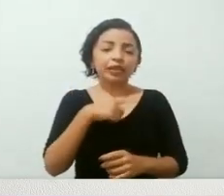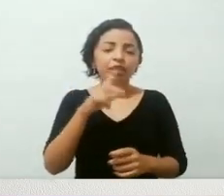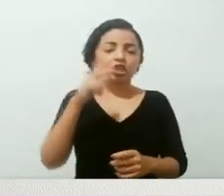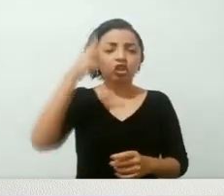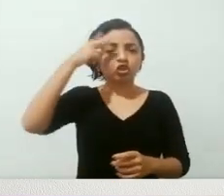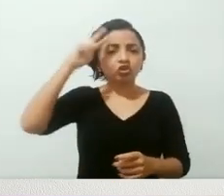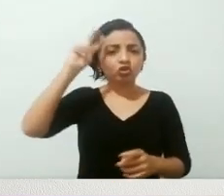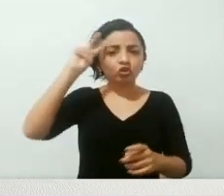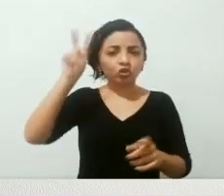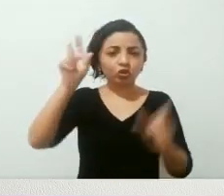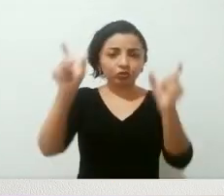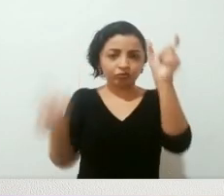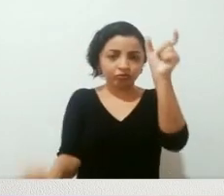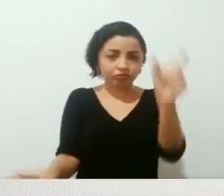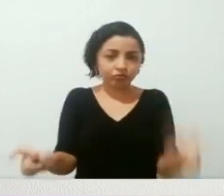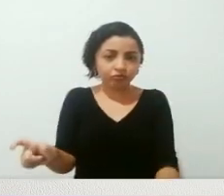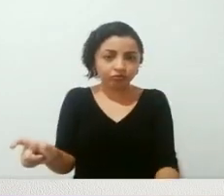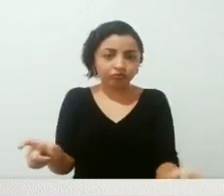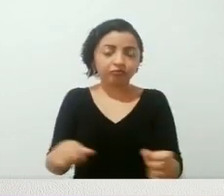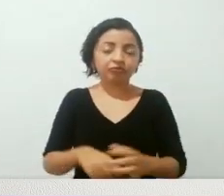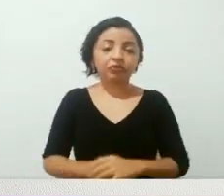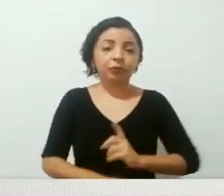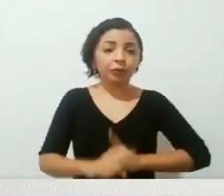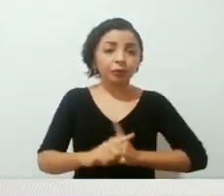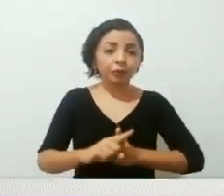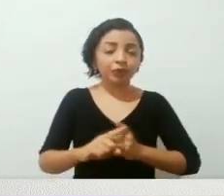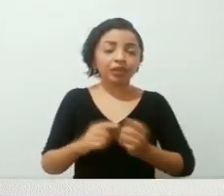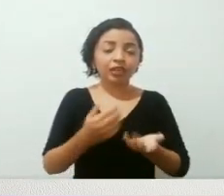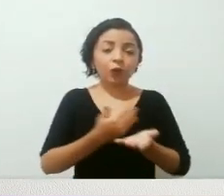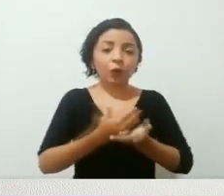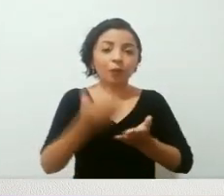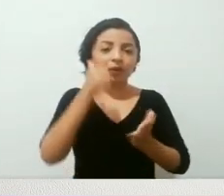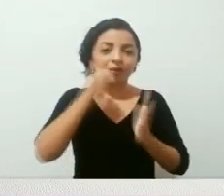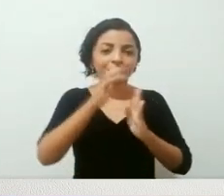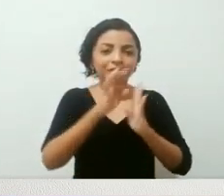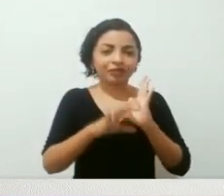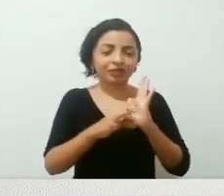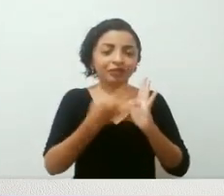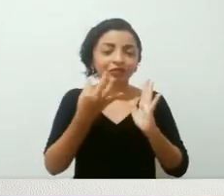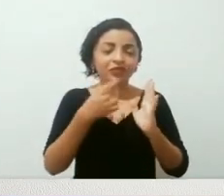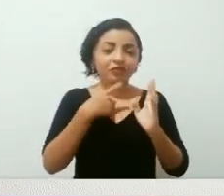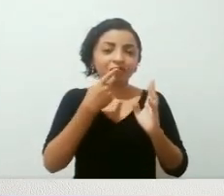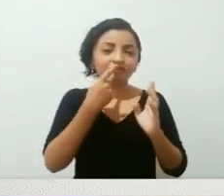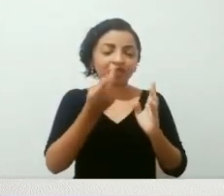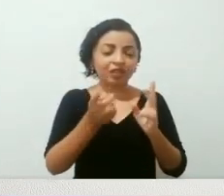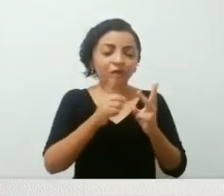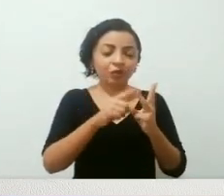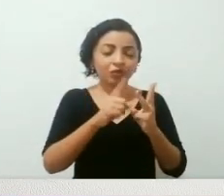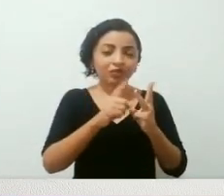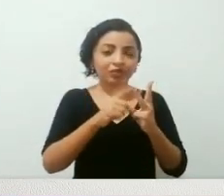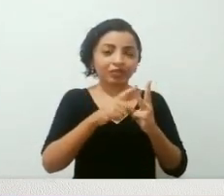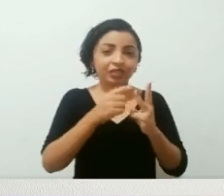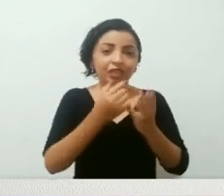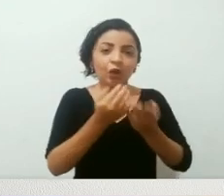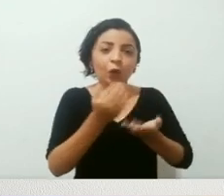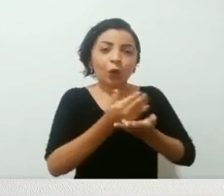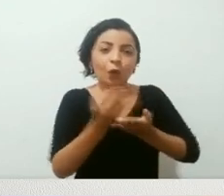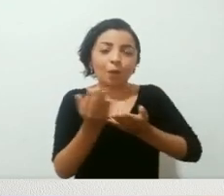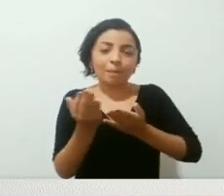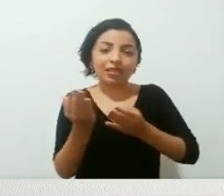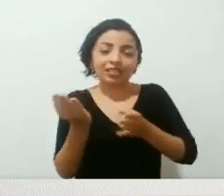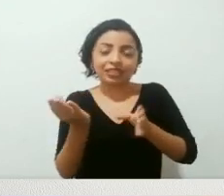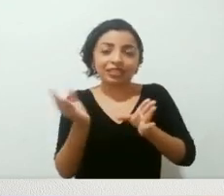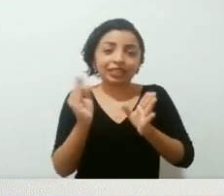protagonistas, e aqui a Ferrante já começa falando da cidade, eu gostei desse início, colocando o leitor